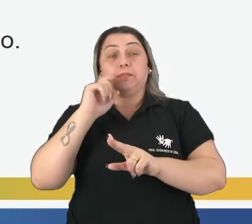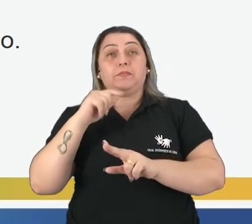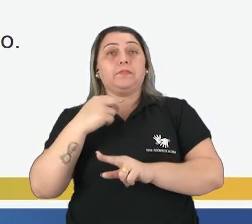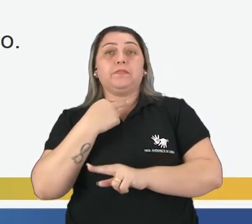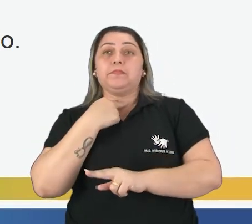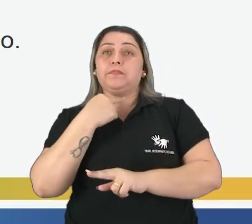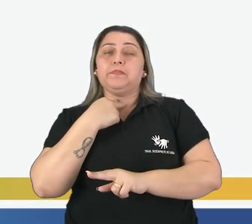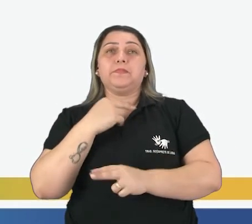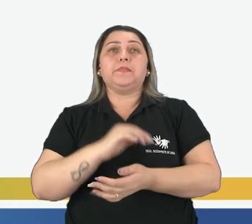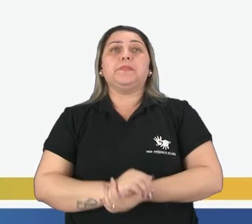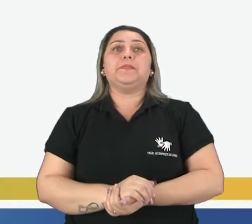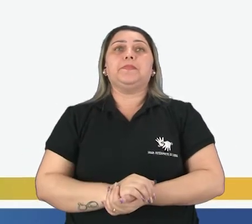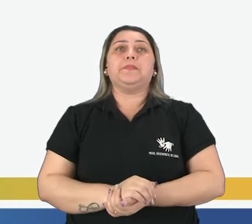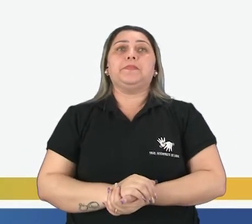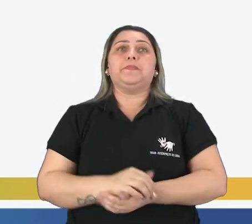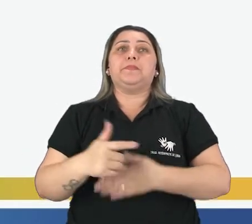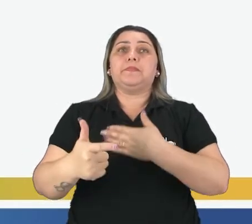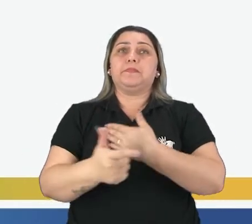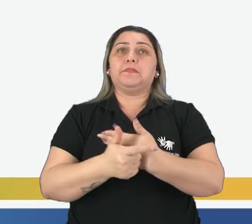papéis que não são recicláveis.